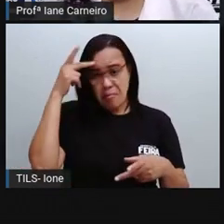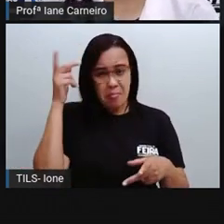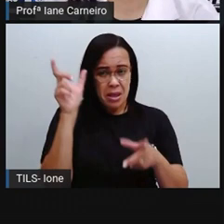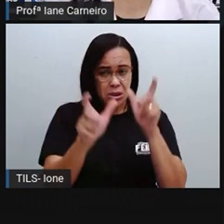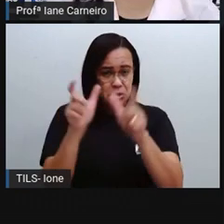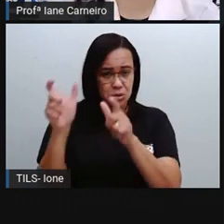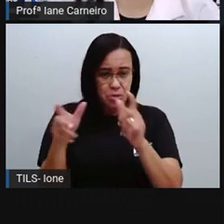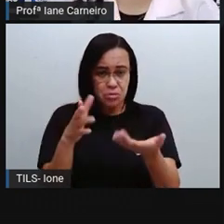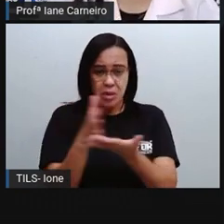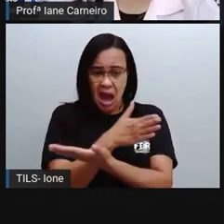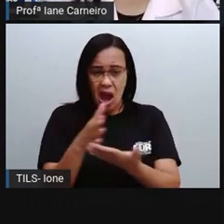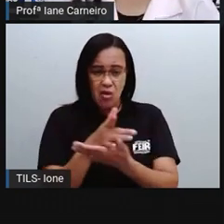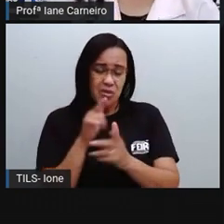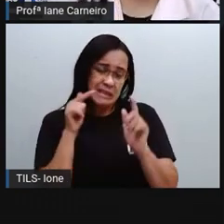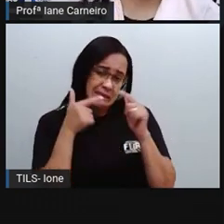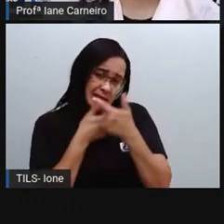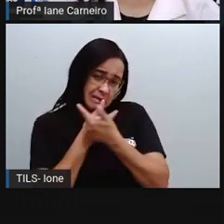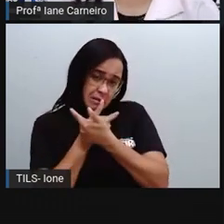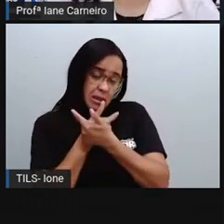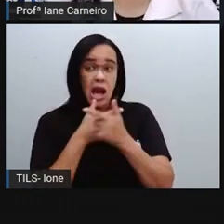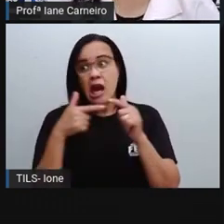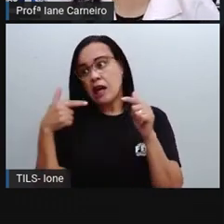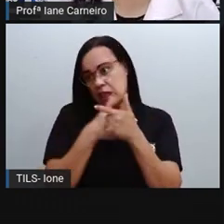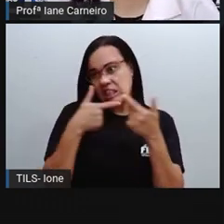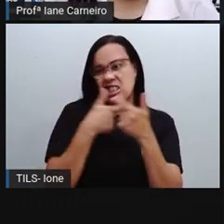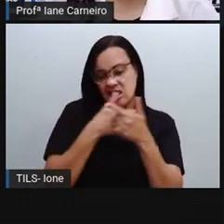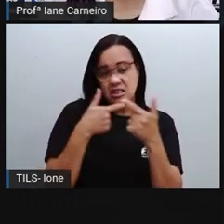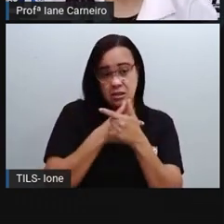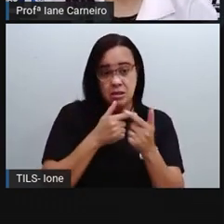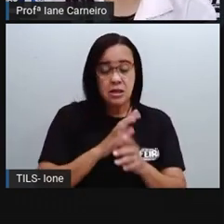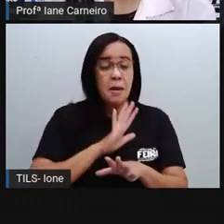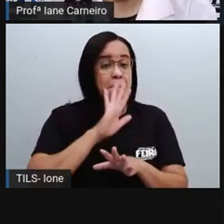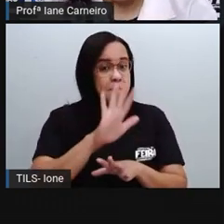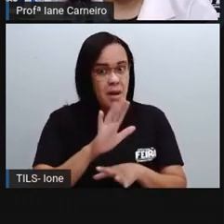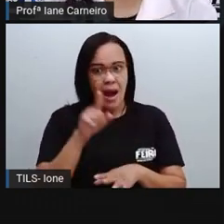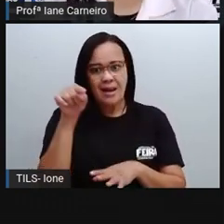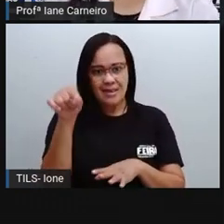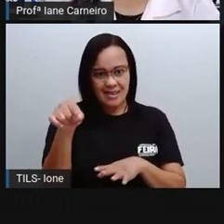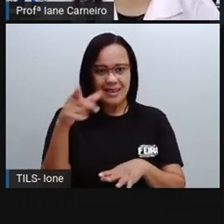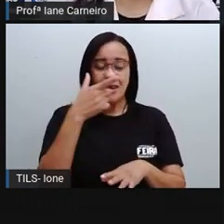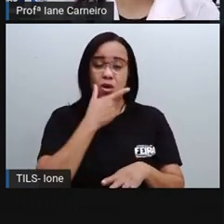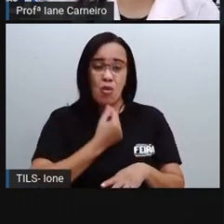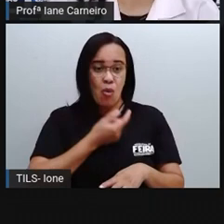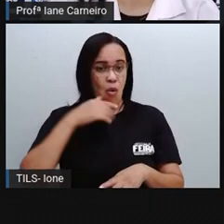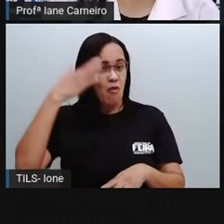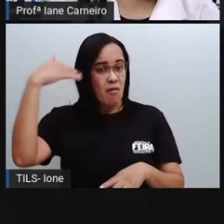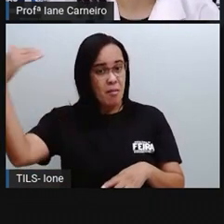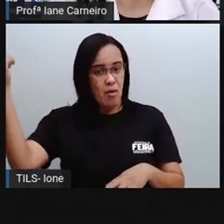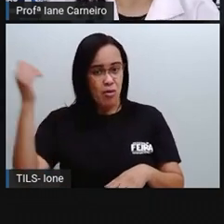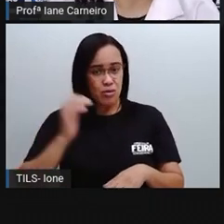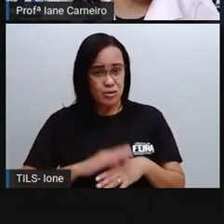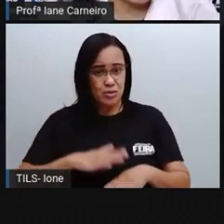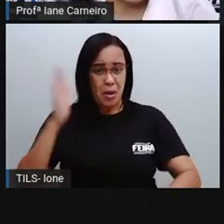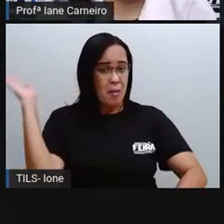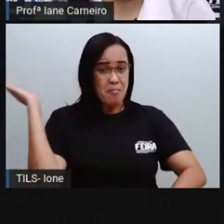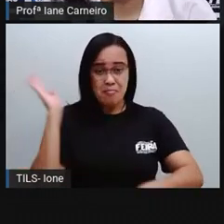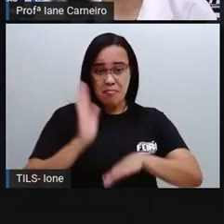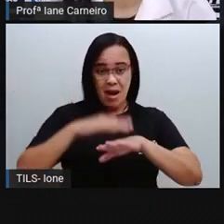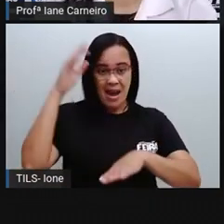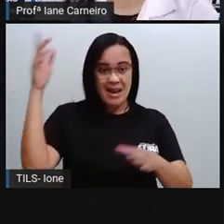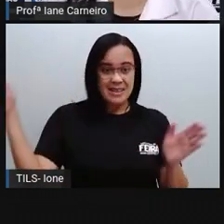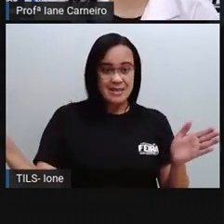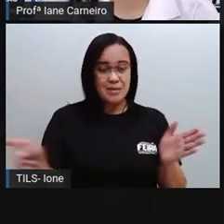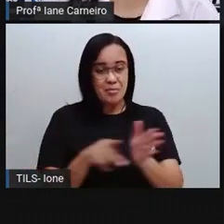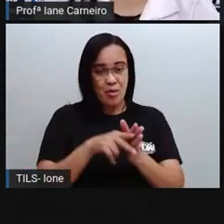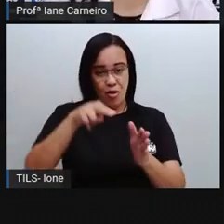sotaque, de nosso jeito de ser, né? Mas como o Braulio Bessa falou, quanto mais a gente é nordestino,